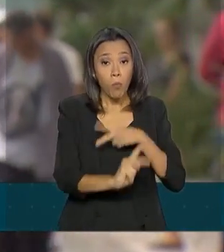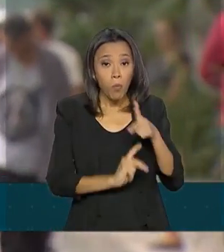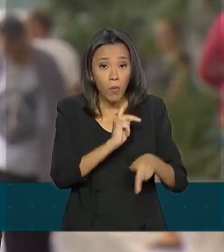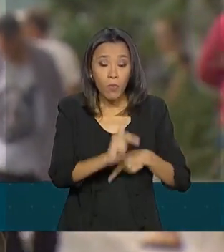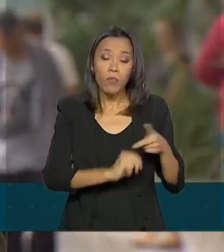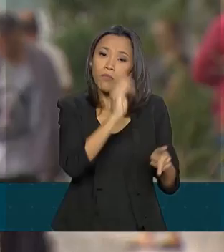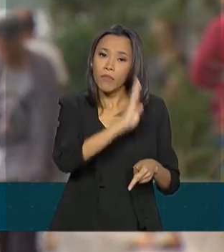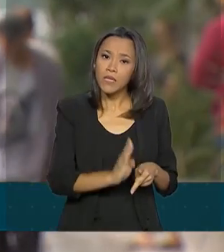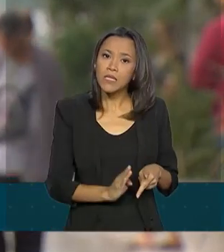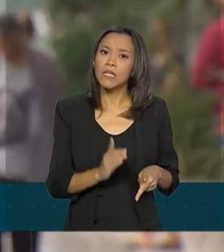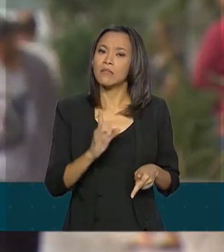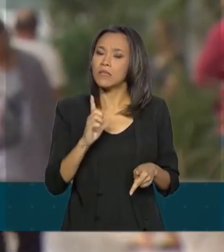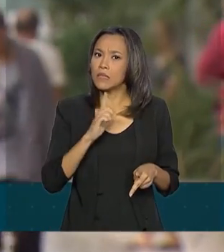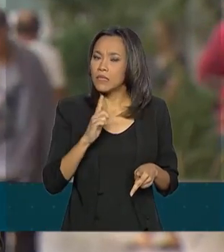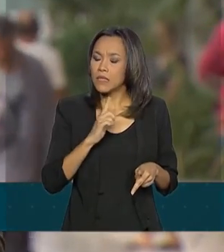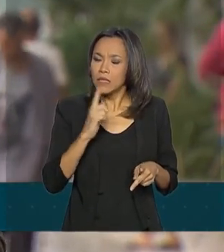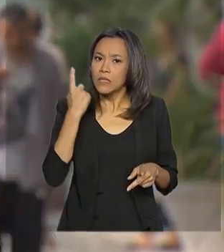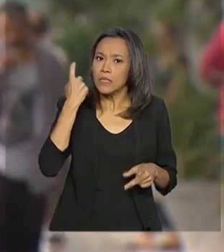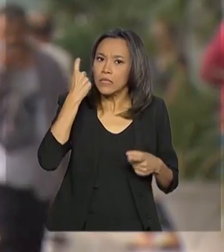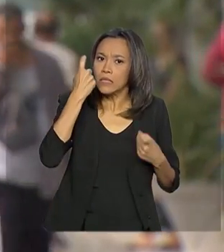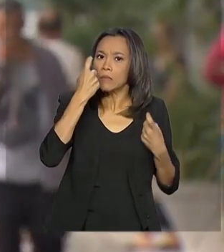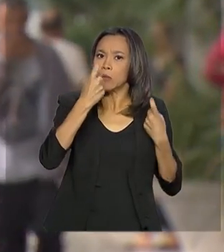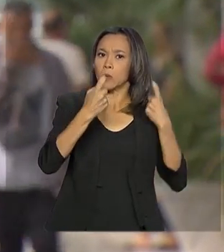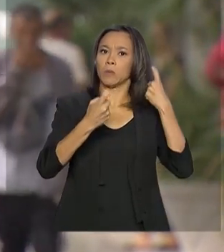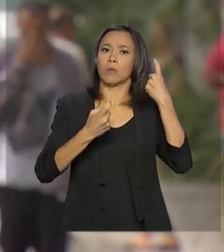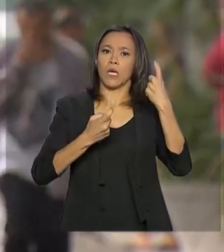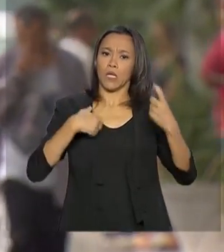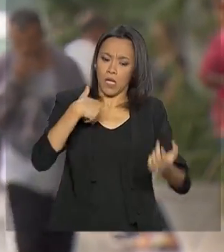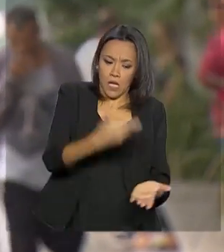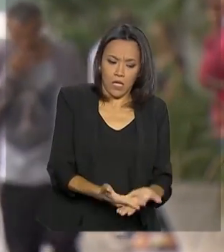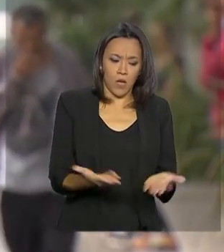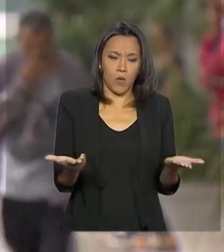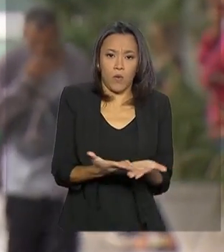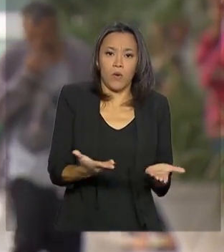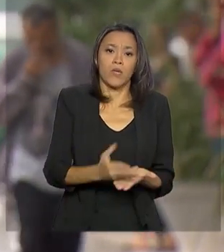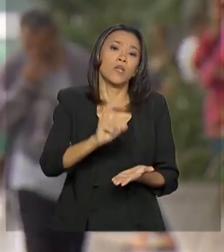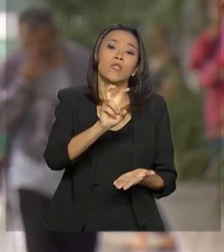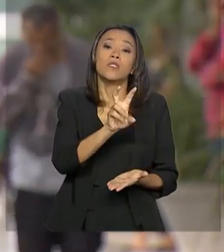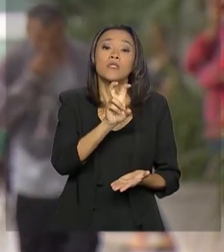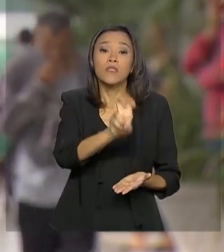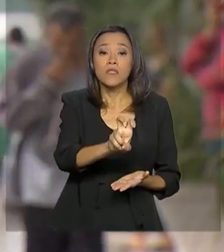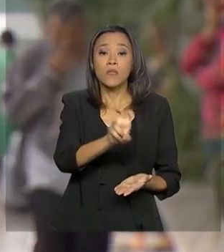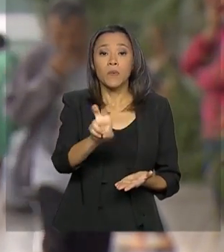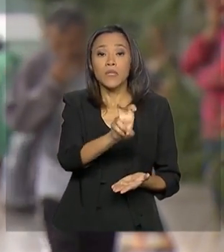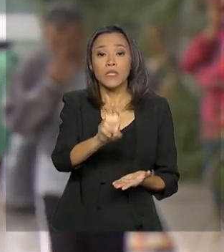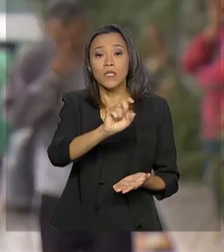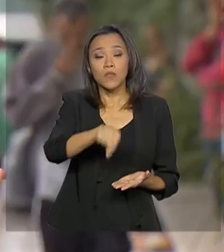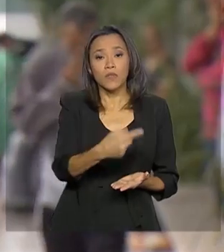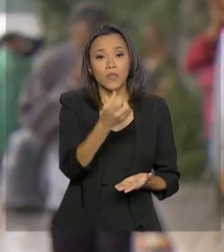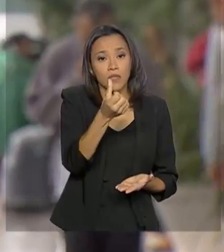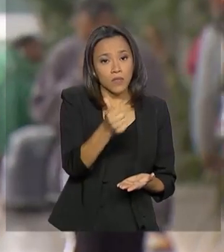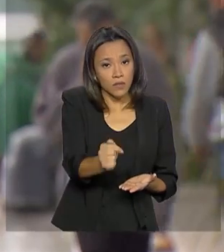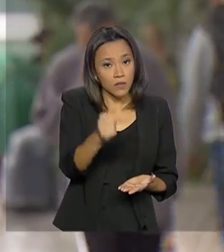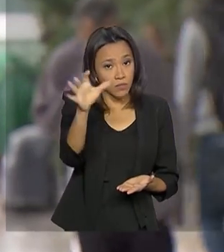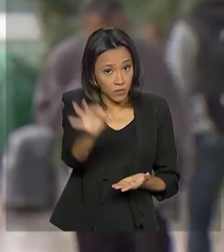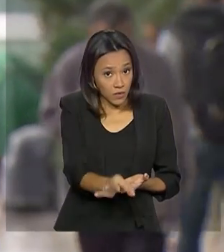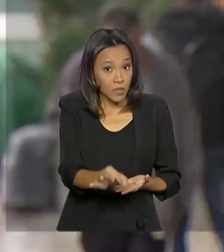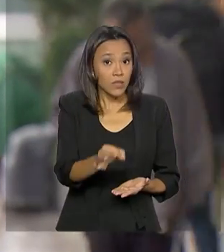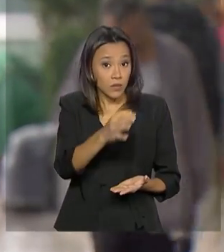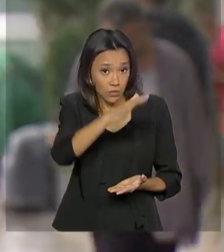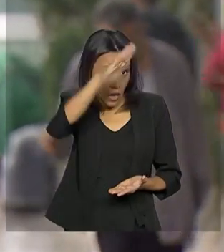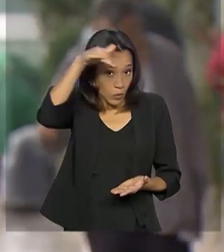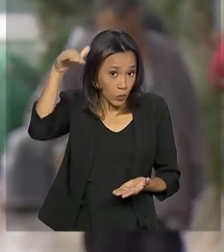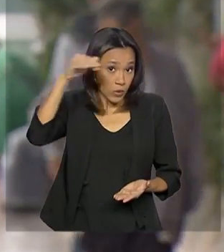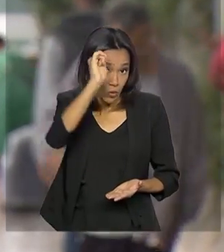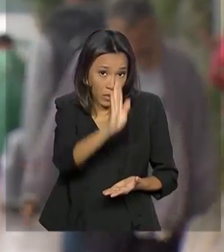mais alcançando níveis preocupantes. Atualmente, 55,7% da população adulta do país